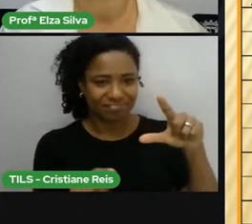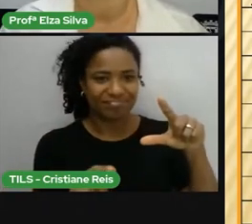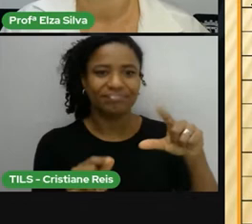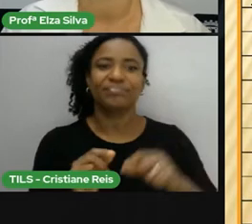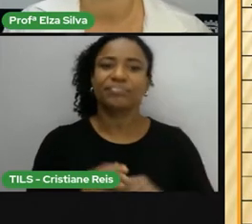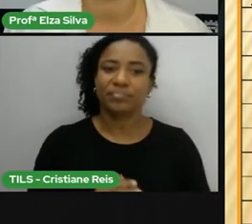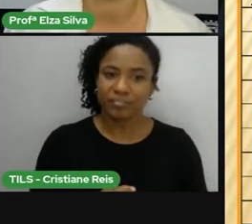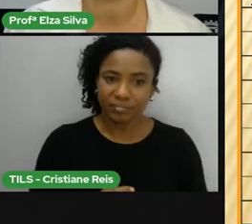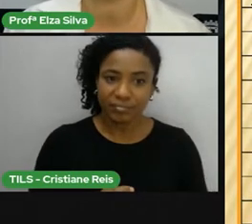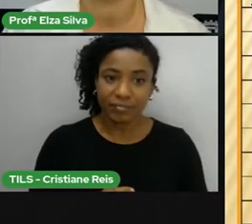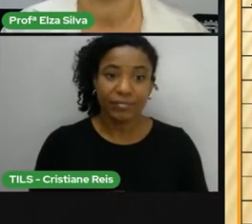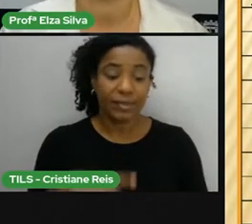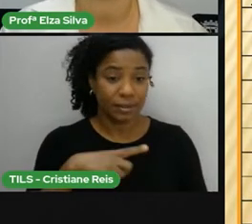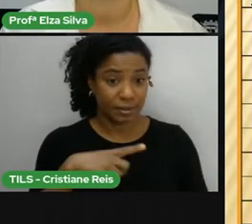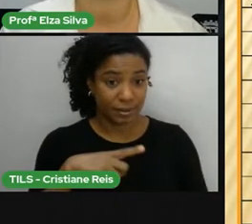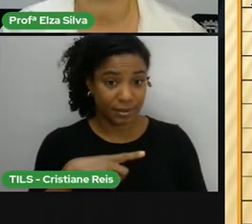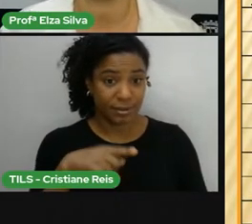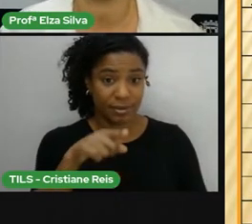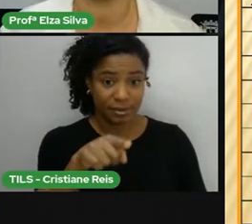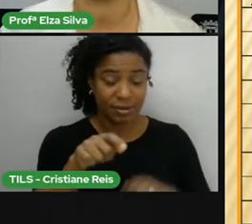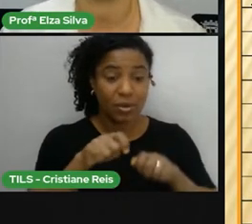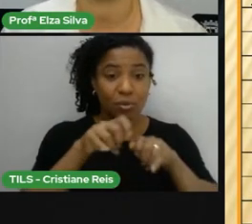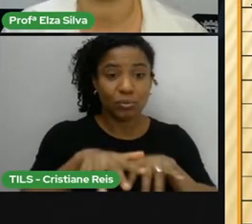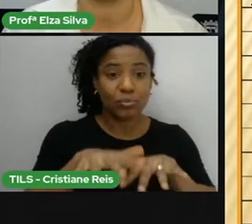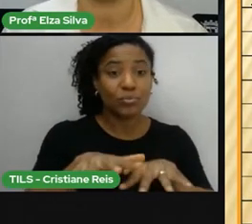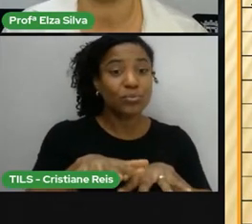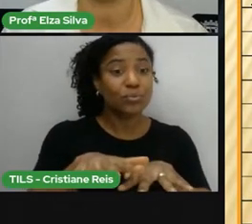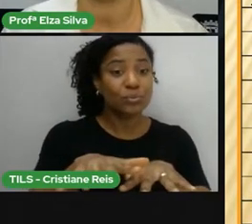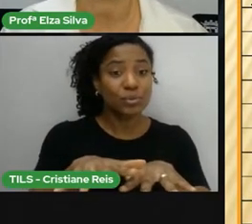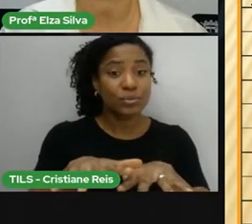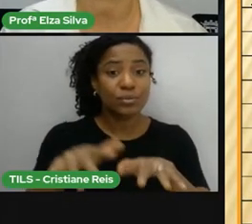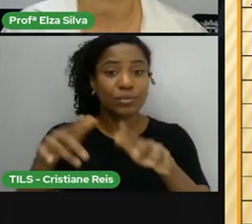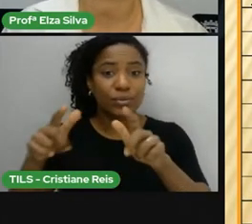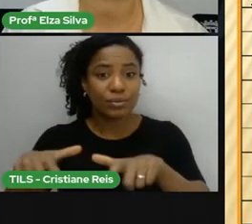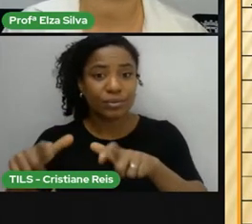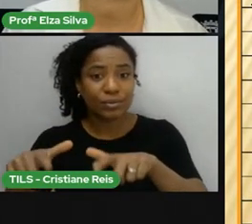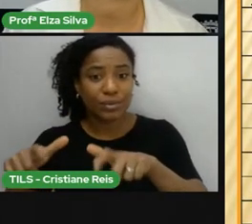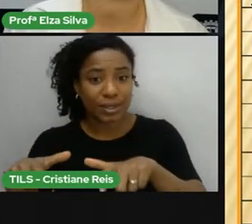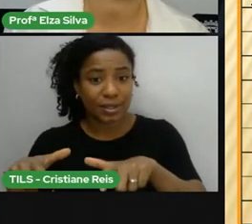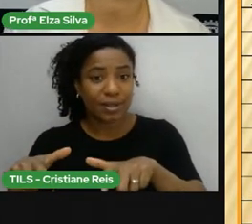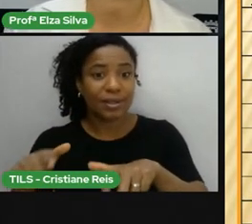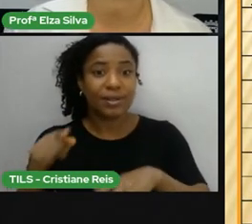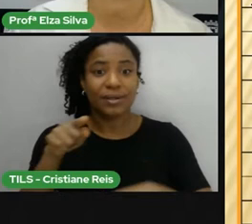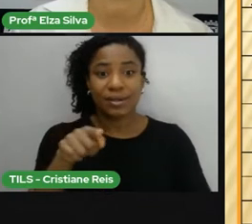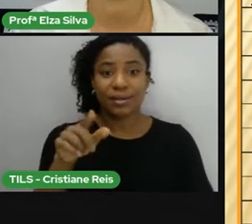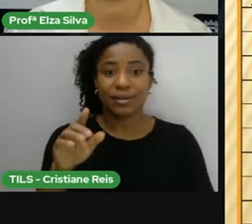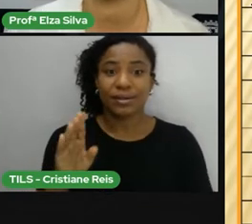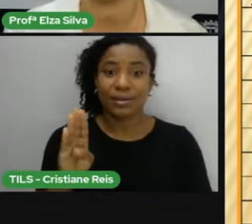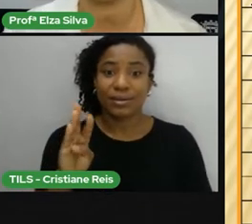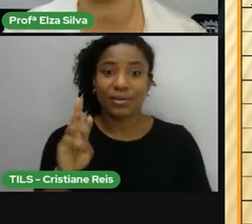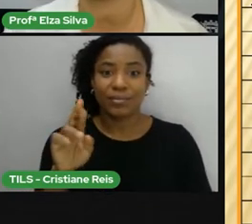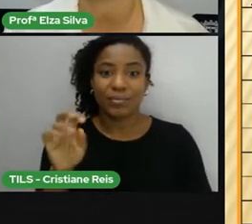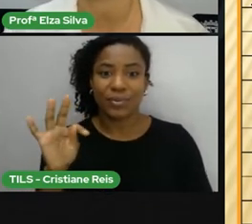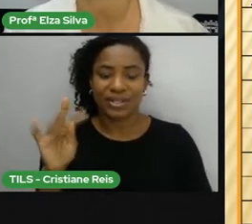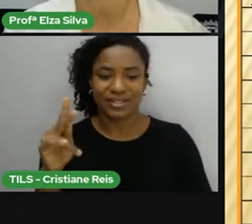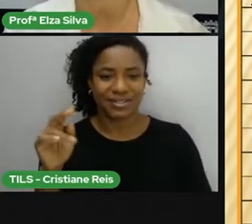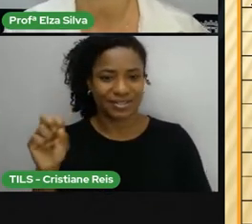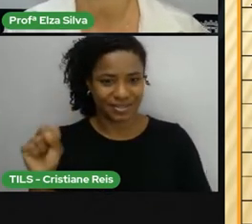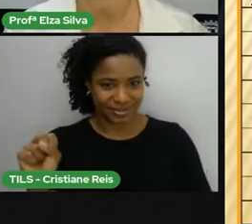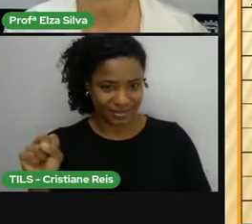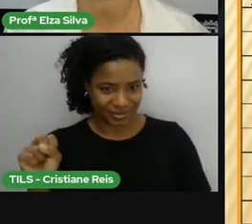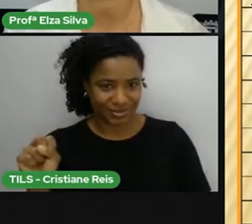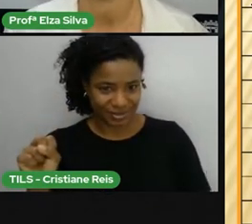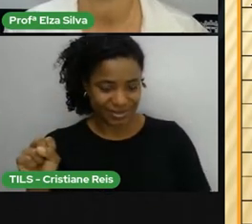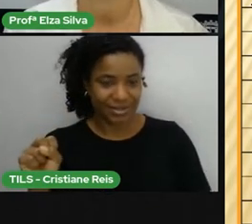Reino Unido É British Inglês E quem nasce em The United States of America Nos Estados